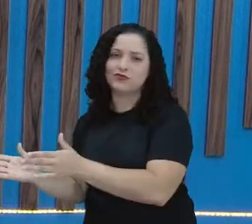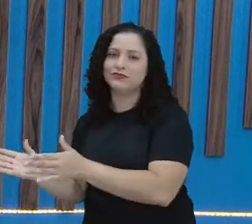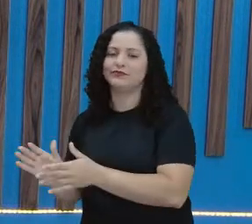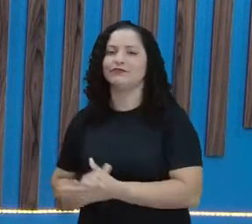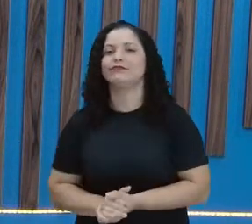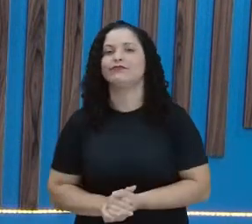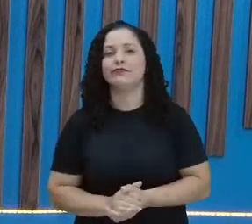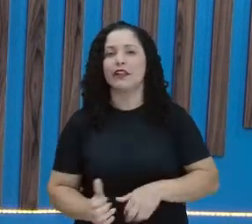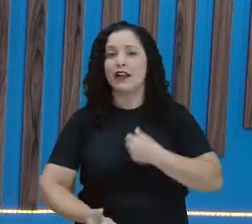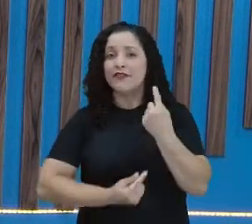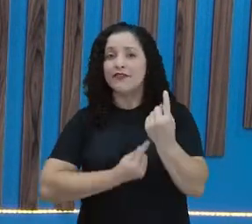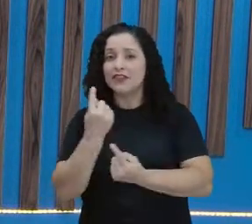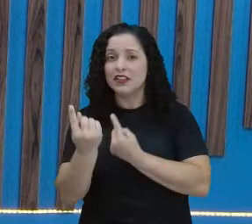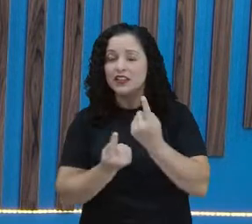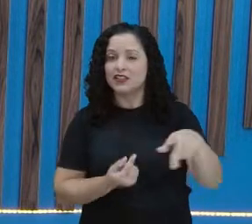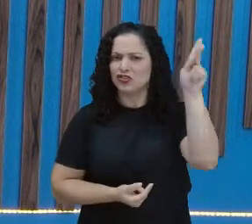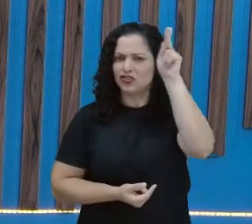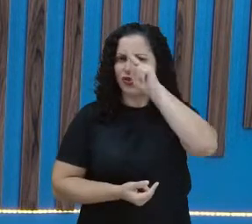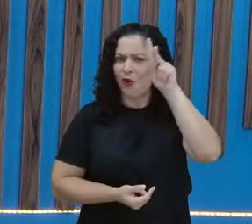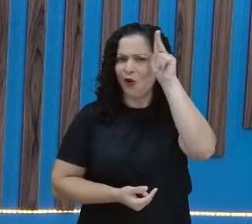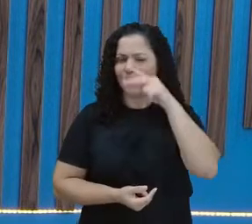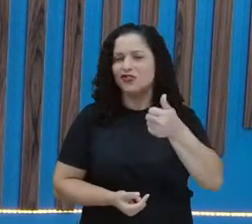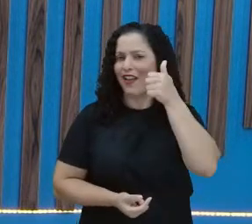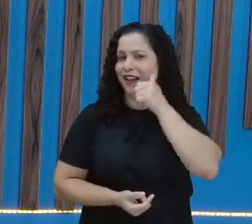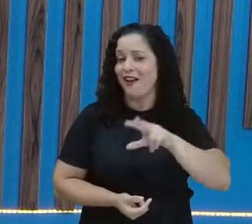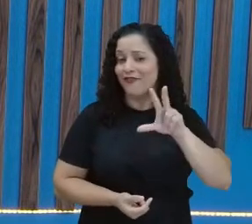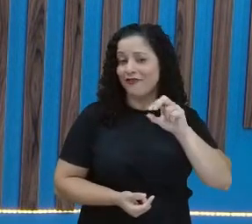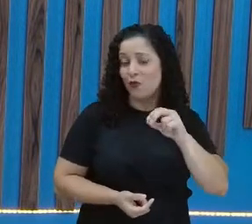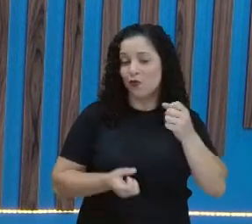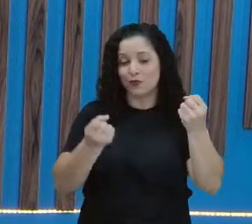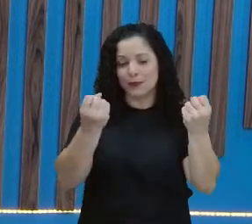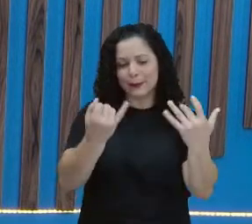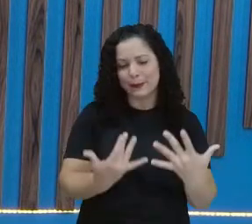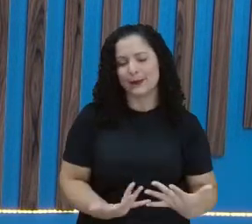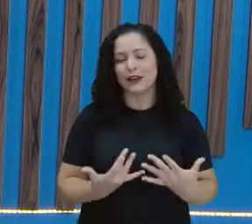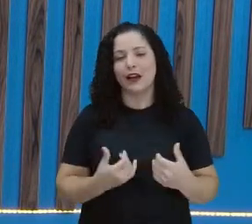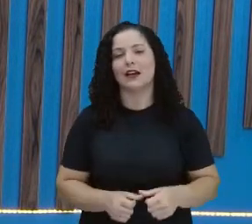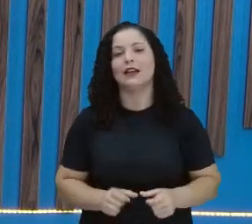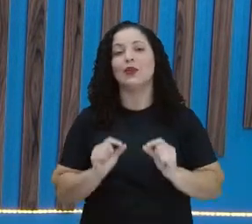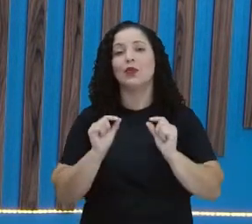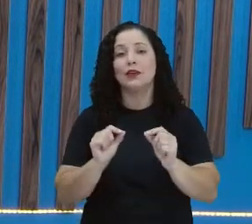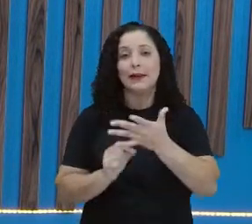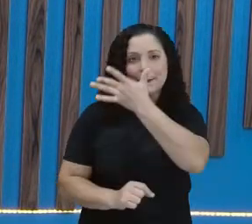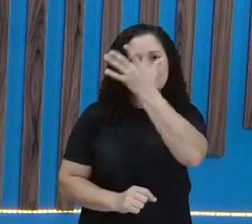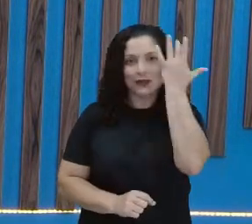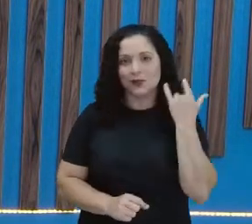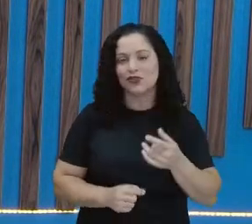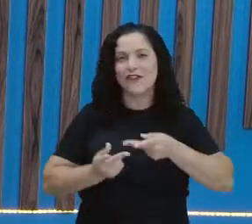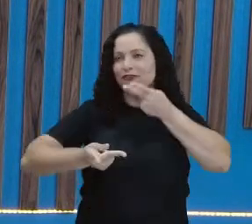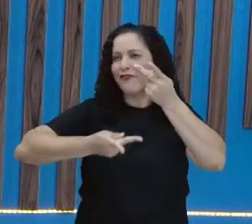histórias são notadas pelos nossos avós. São os nossos primeiros contadores de história.